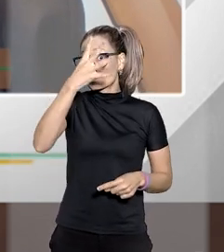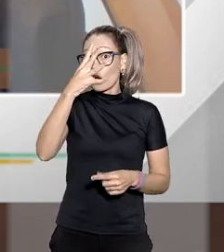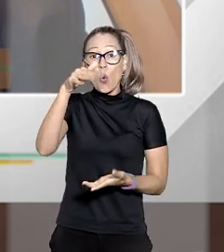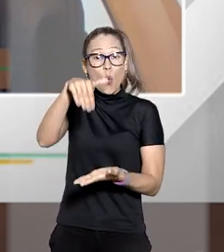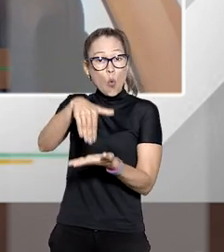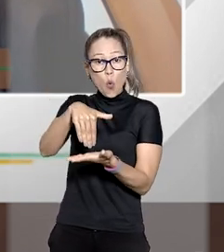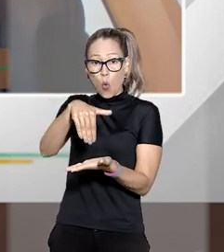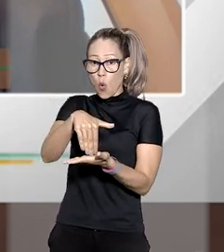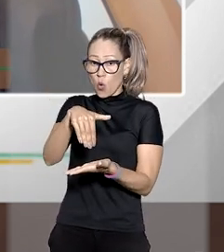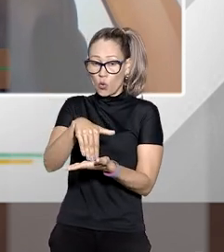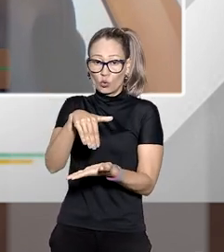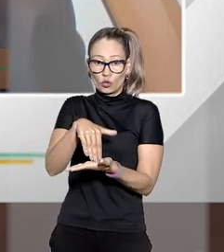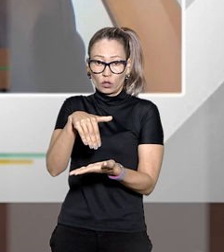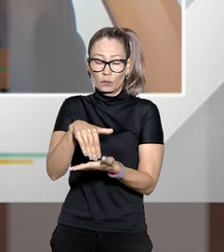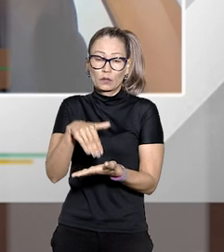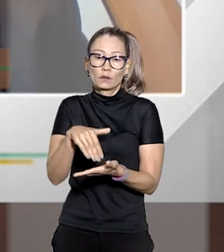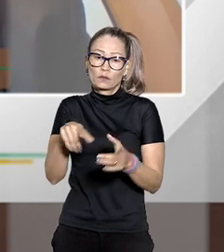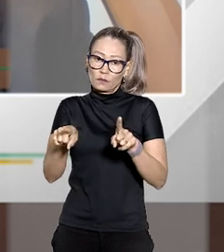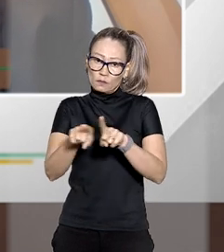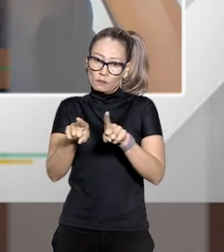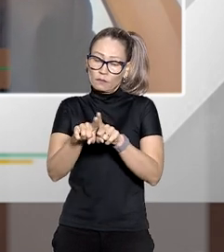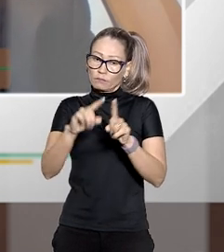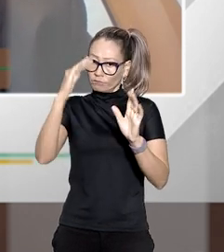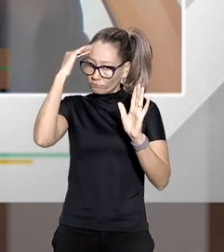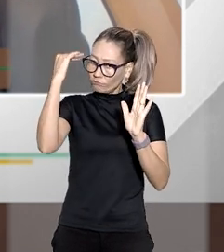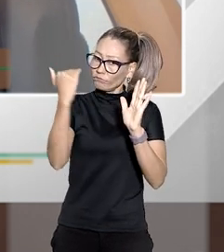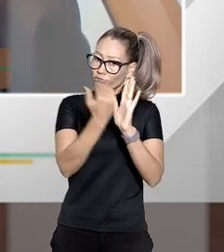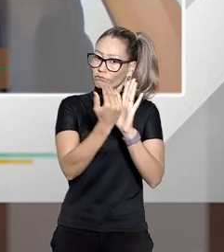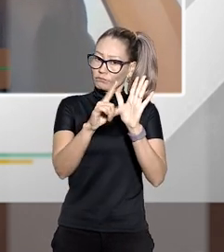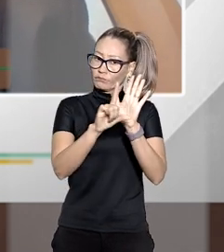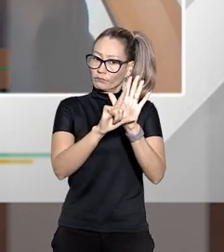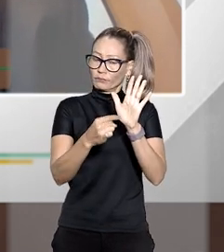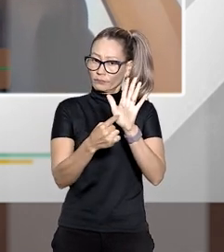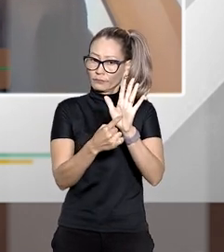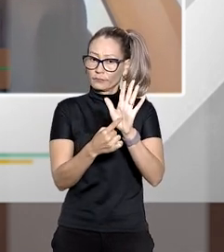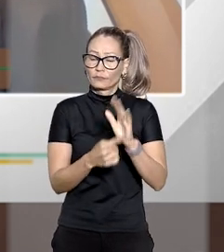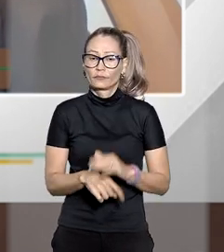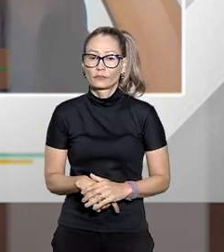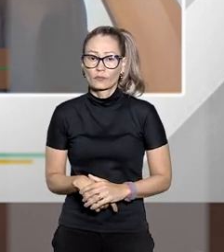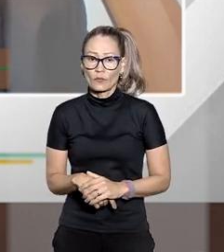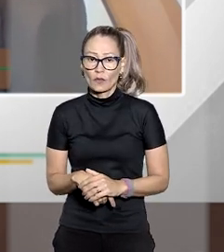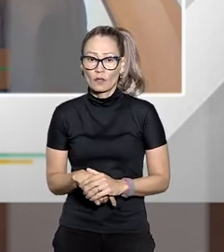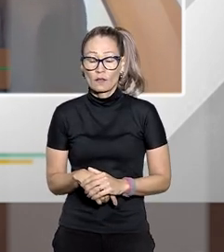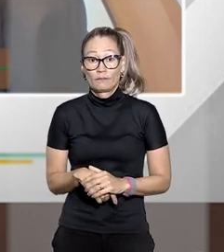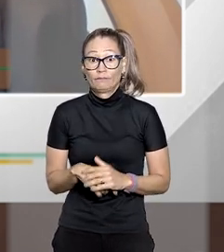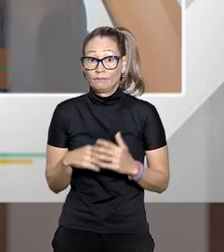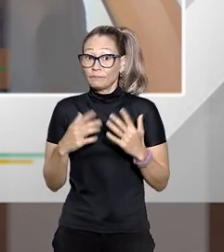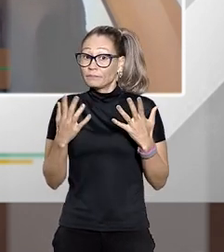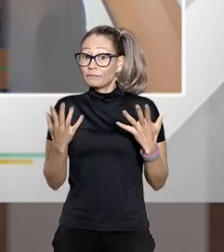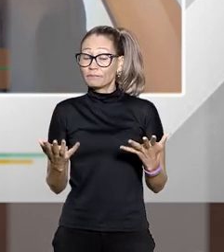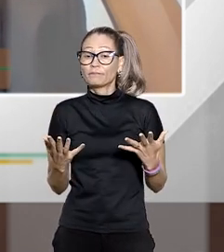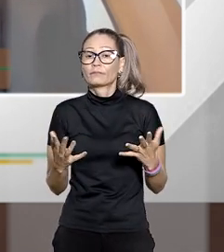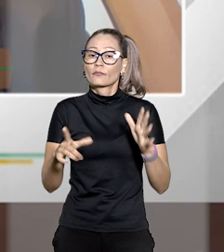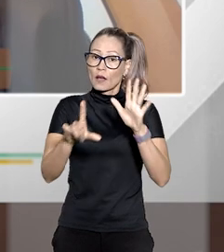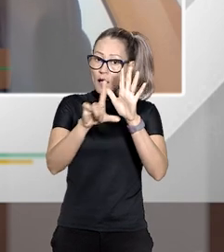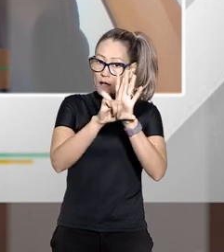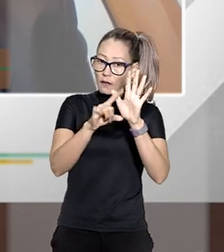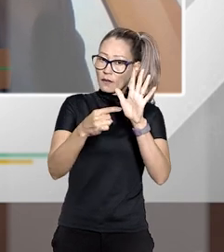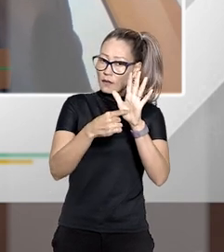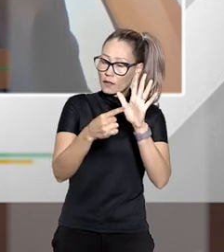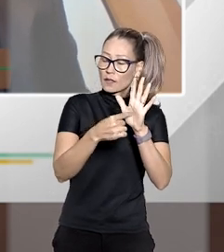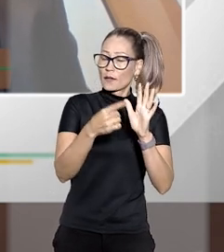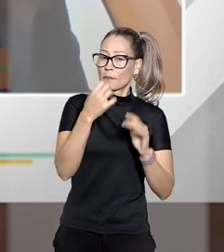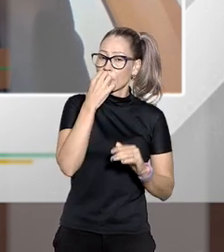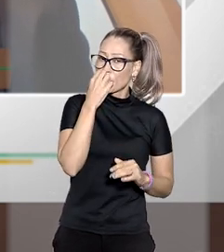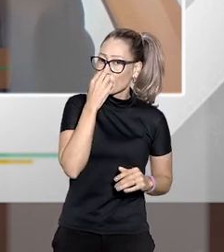sobre a legislação infracondicional e portanto a lei